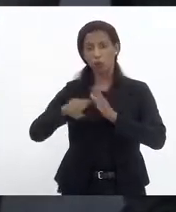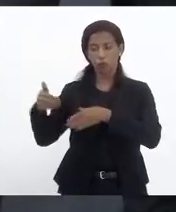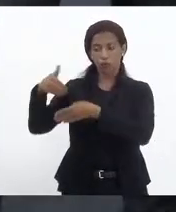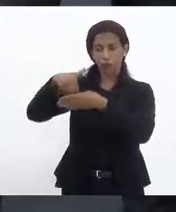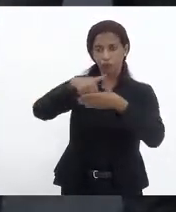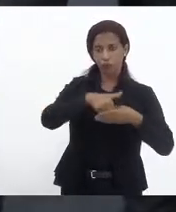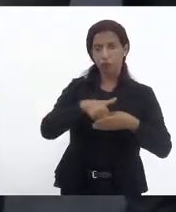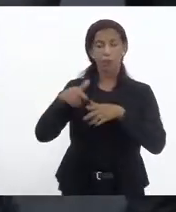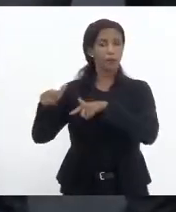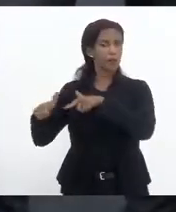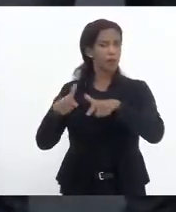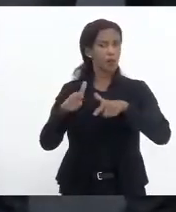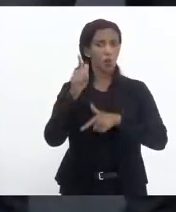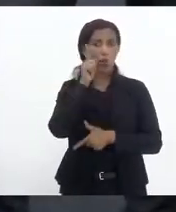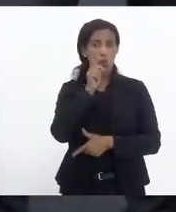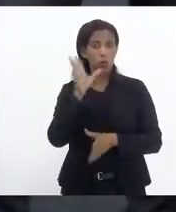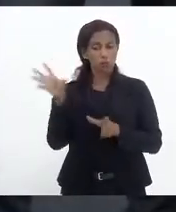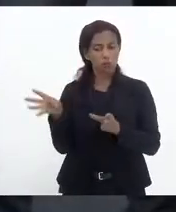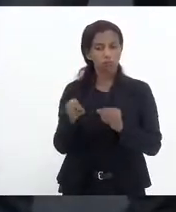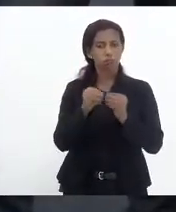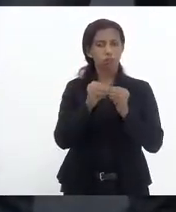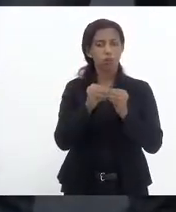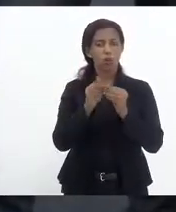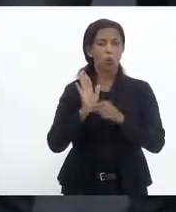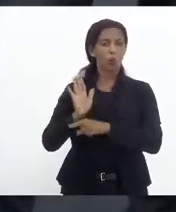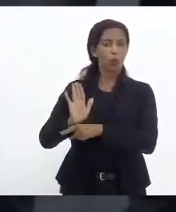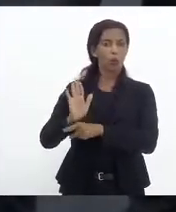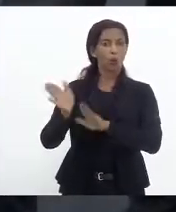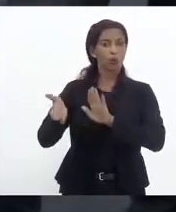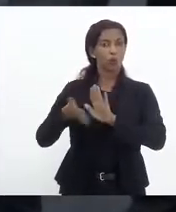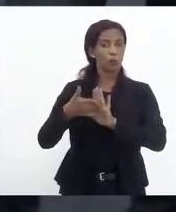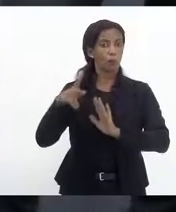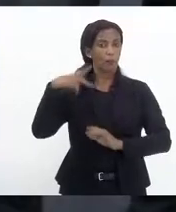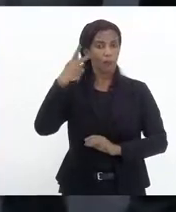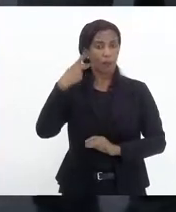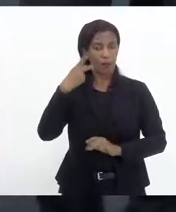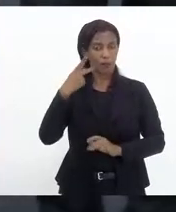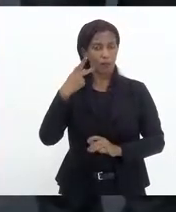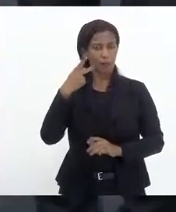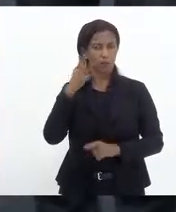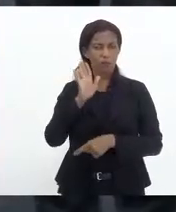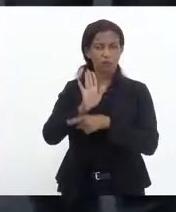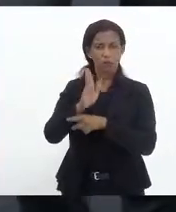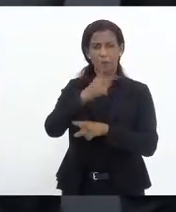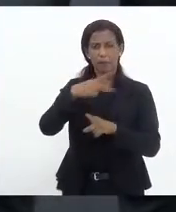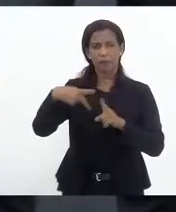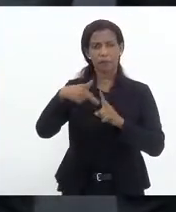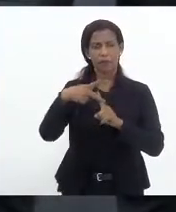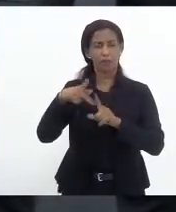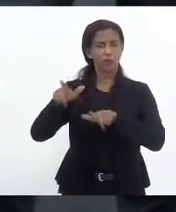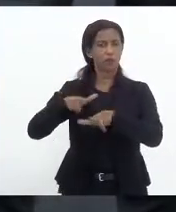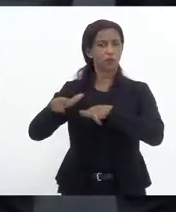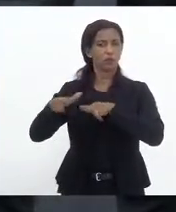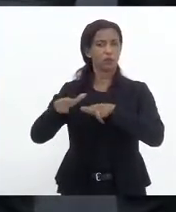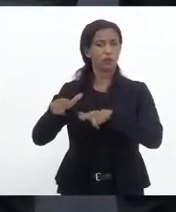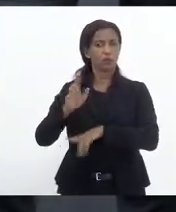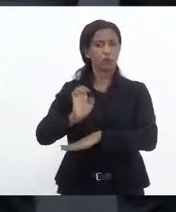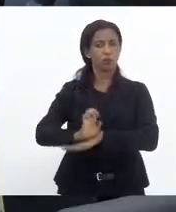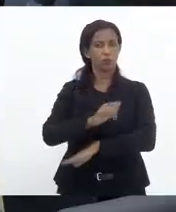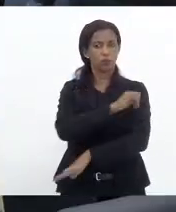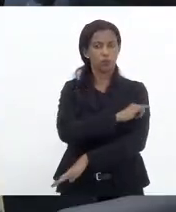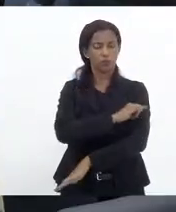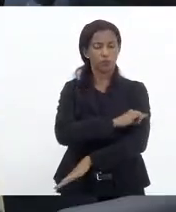trabalho consiga se consolidar como uma contribuição do Parlamento em defesa da Previdência Pública dos servidores do Estado do Rio de Janeiro.